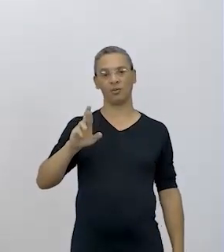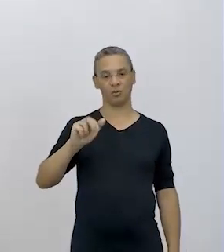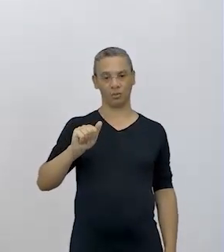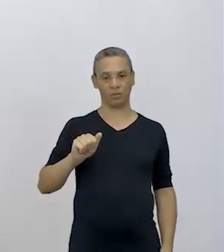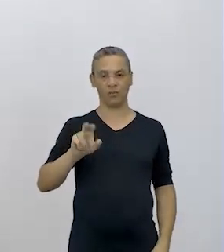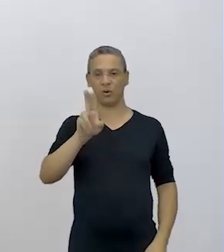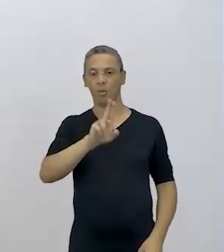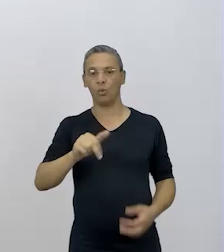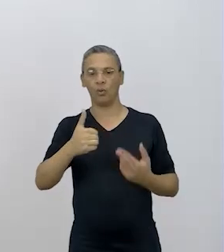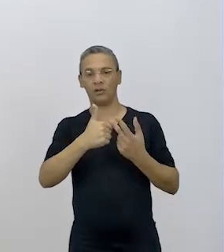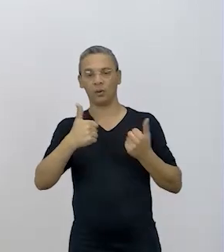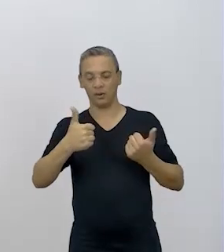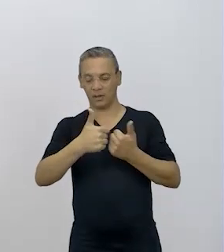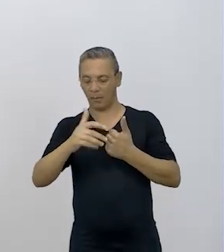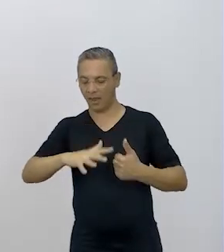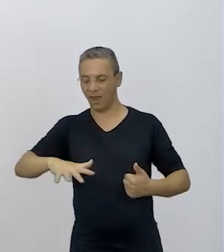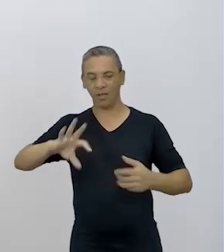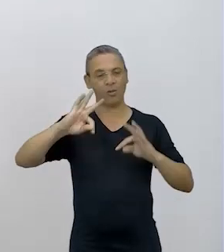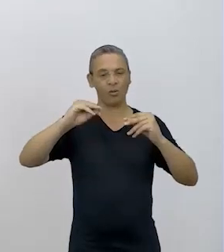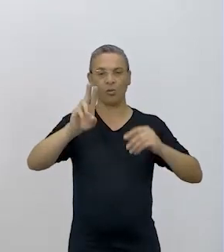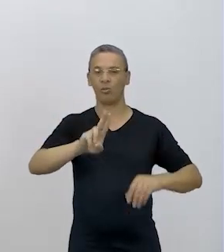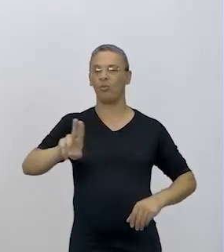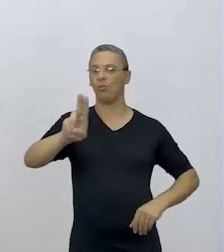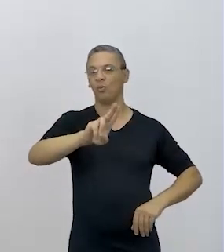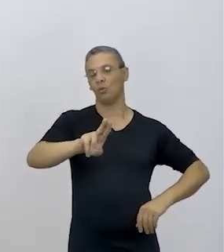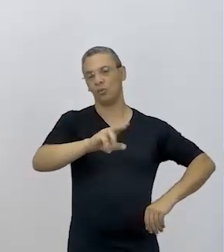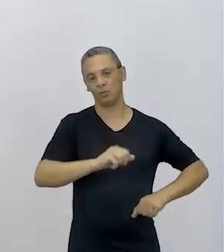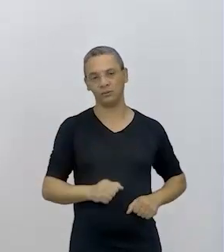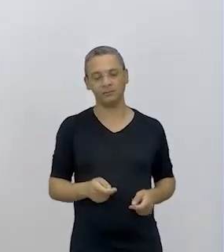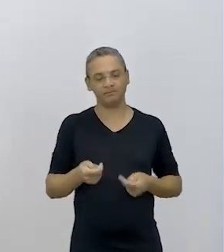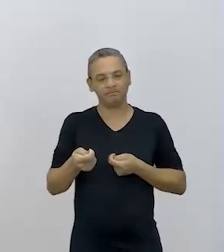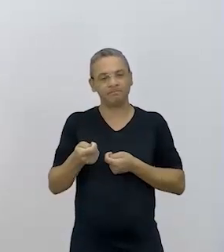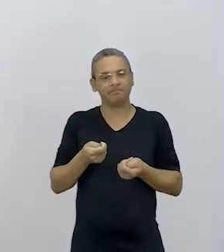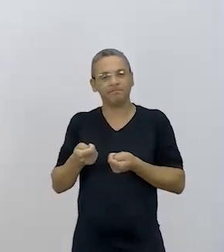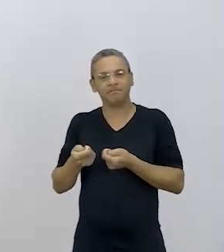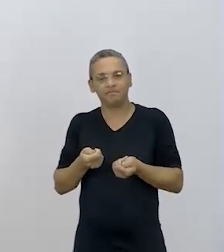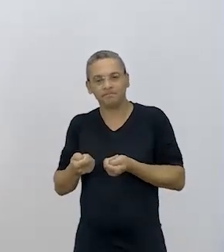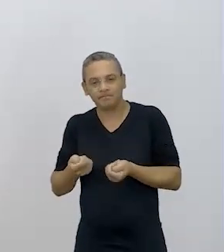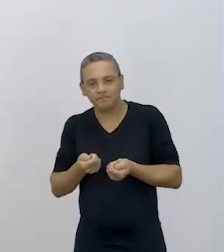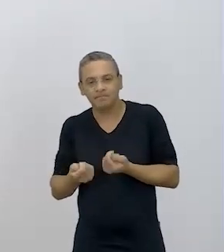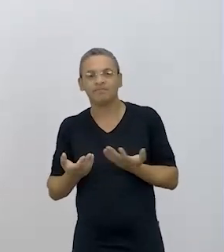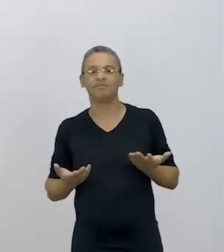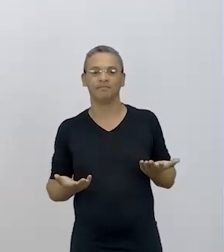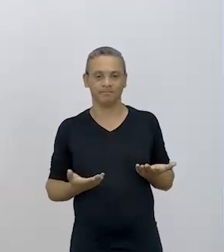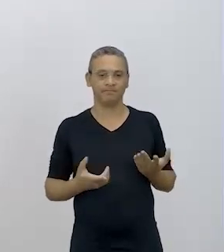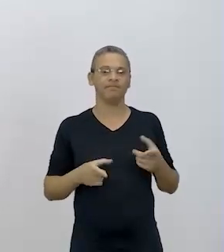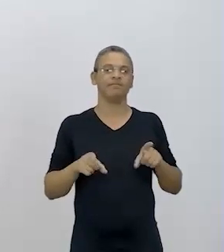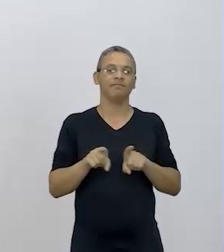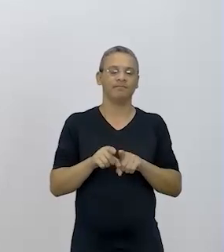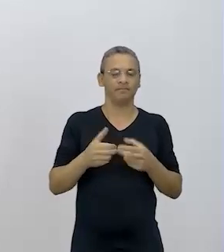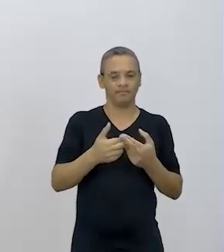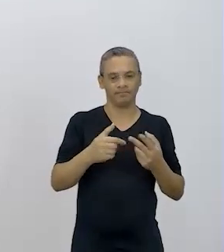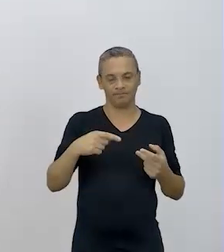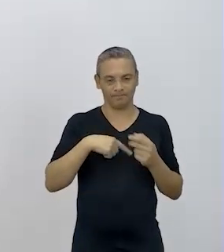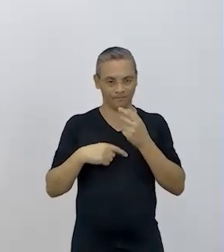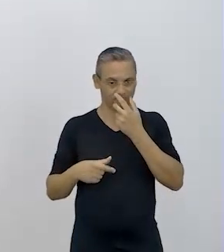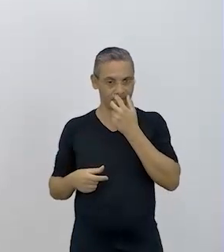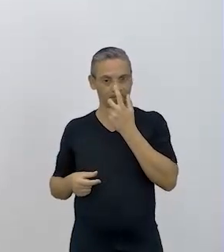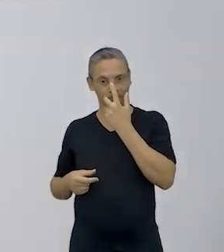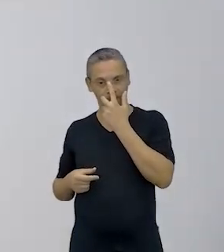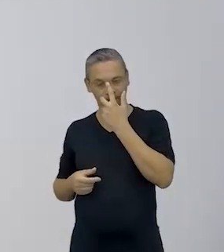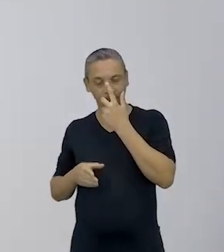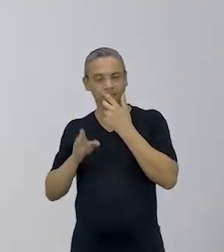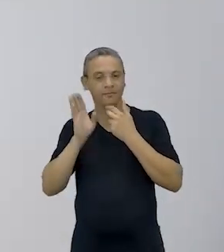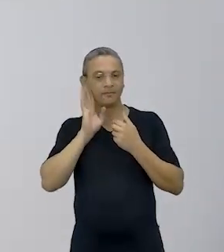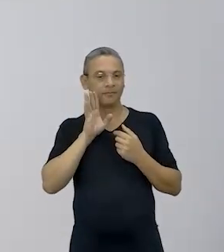ali na... No entorno. No entorno. Exatamente. Aí você economiza, né? E também não gera um impacto muito grande ali, Exatamente. Isso é